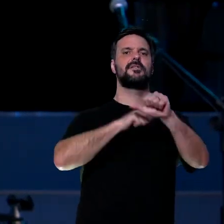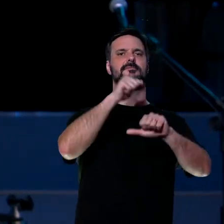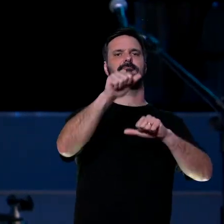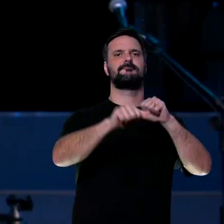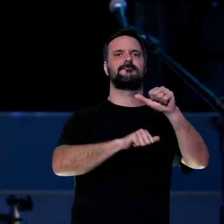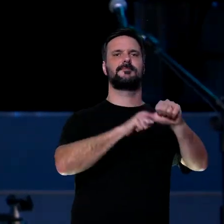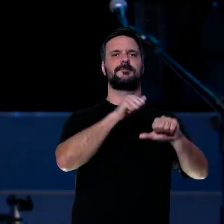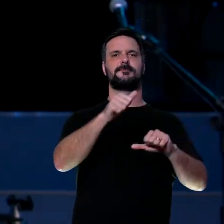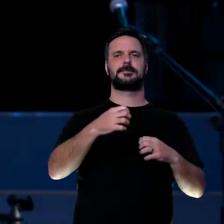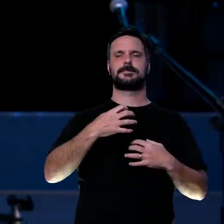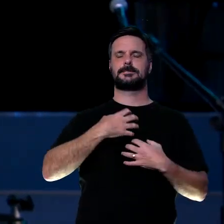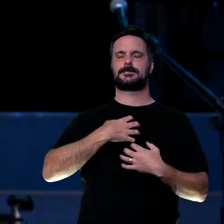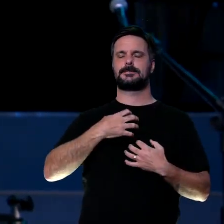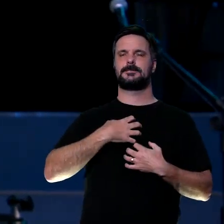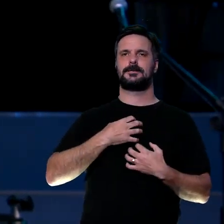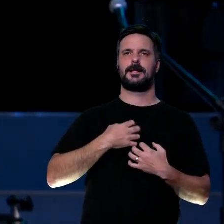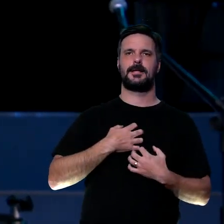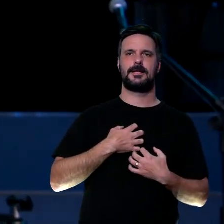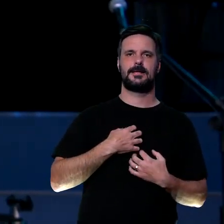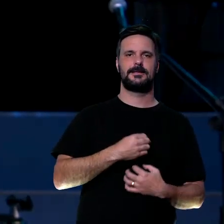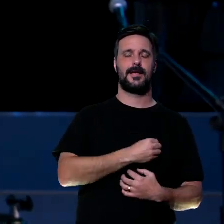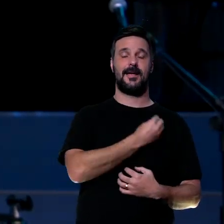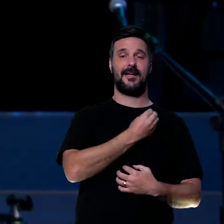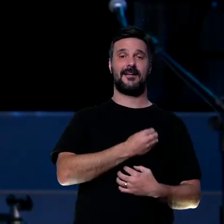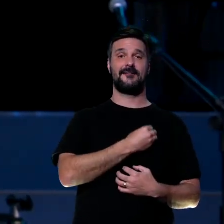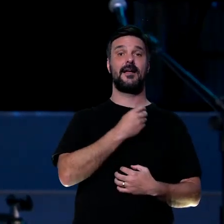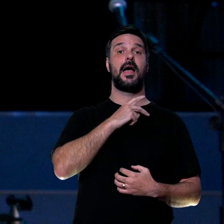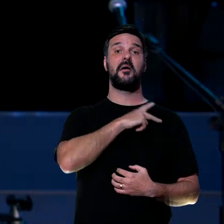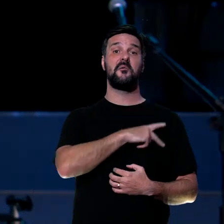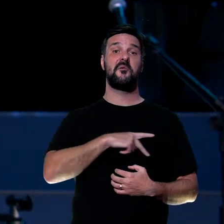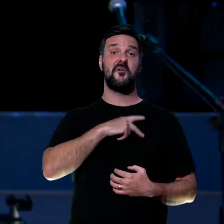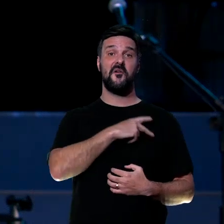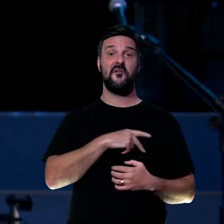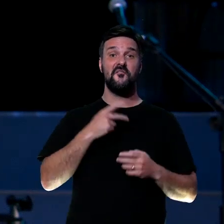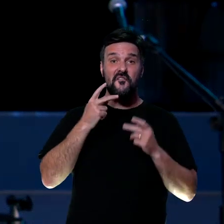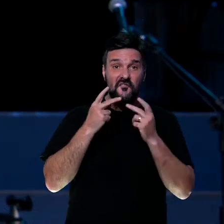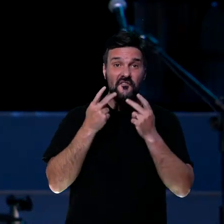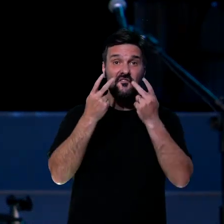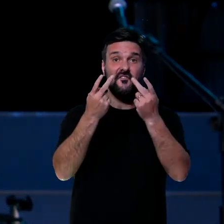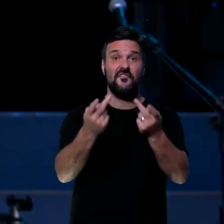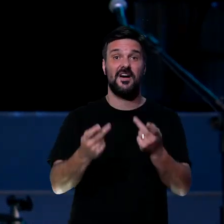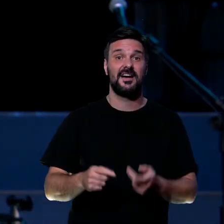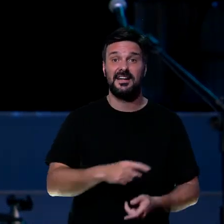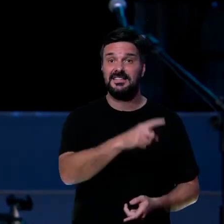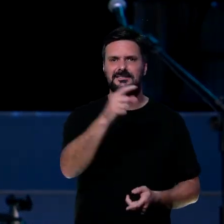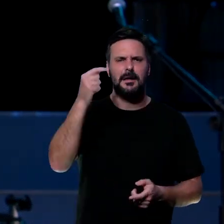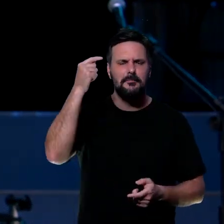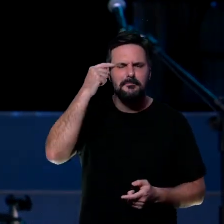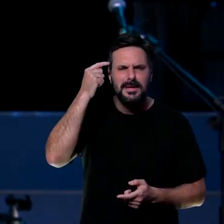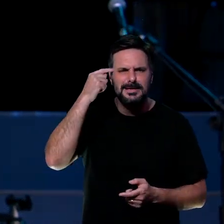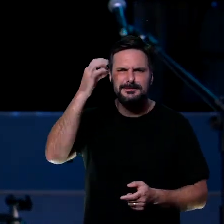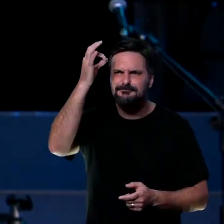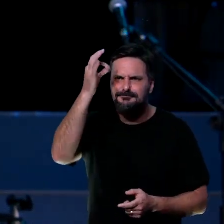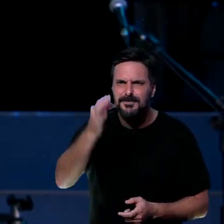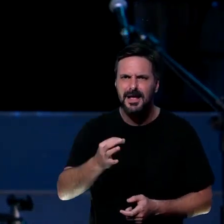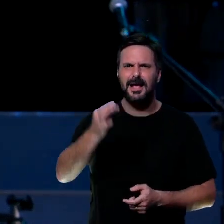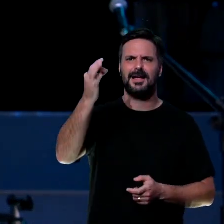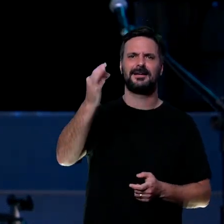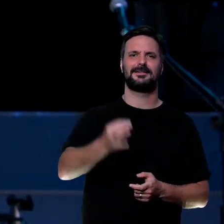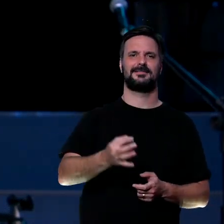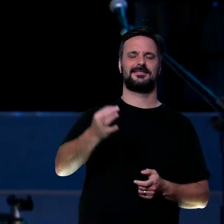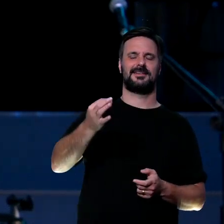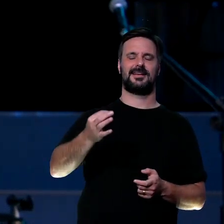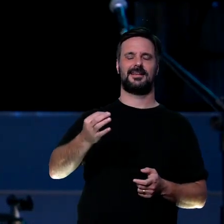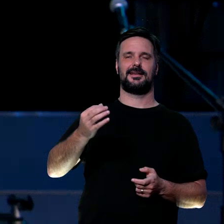a vida. E aqui Paulo está falando isso, gente, para de pensar errado, pensa certo, tem um jeito de pensar certo. Então,